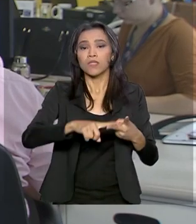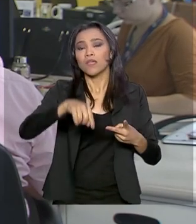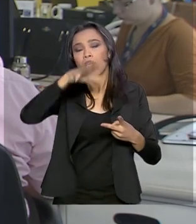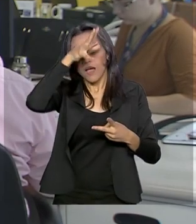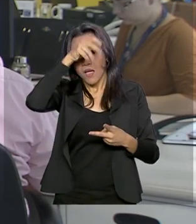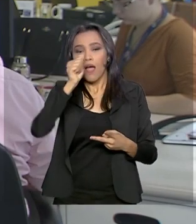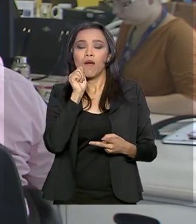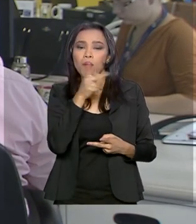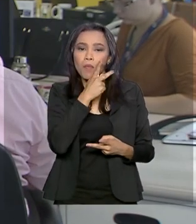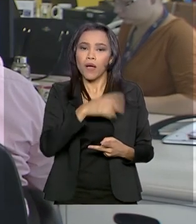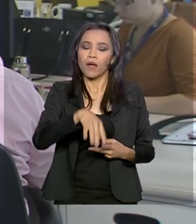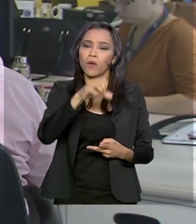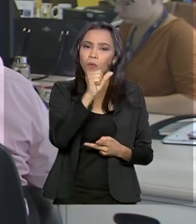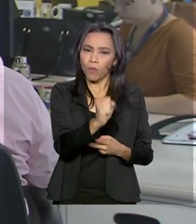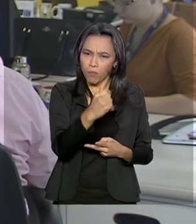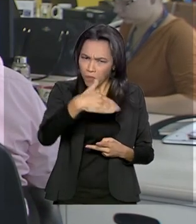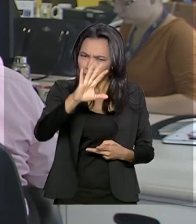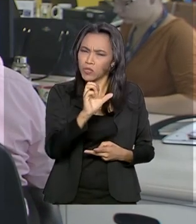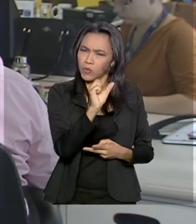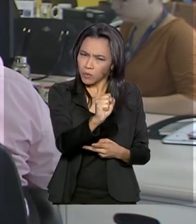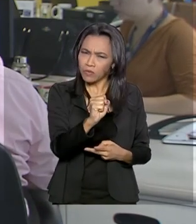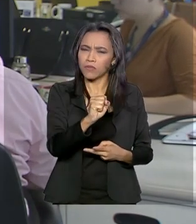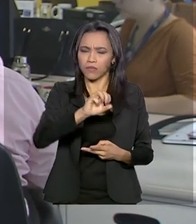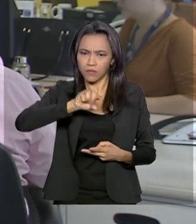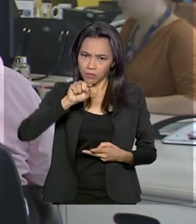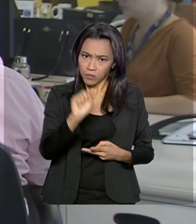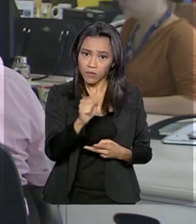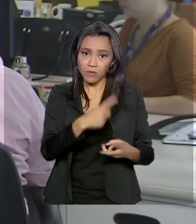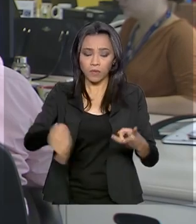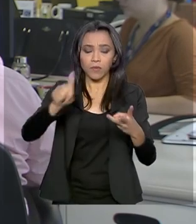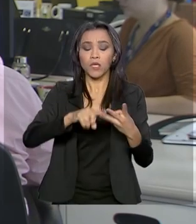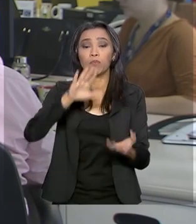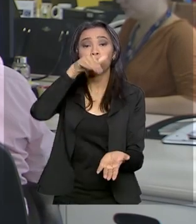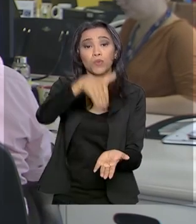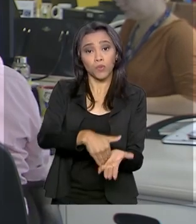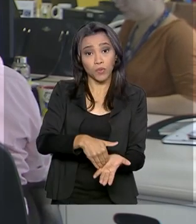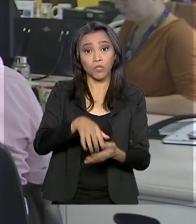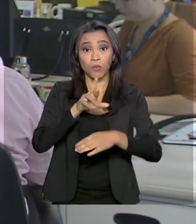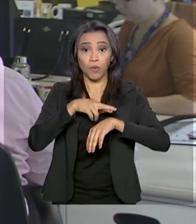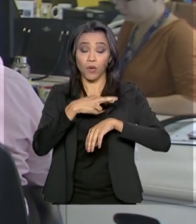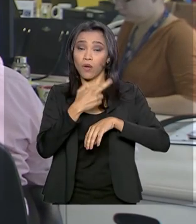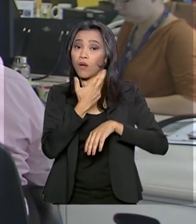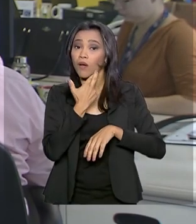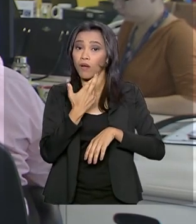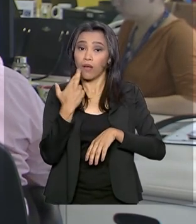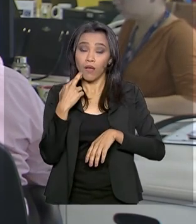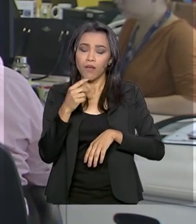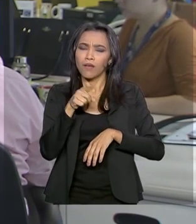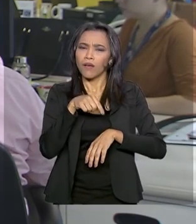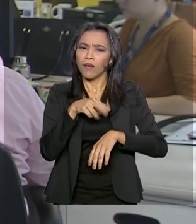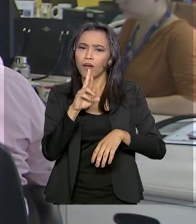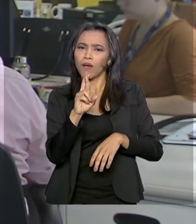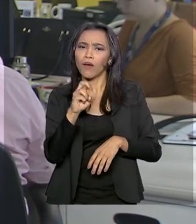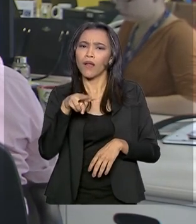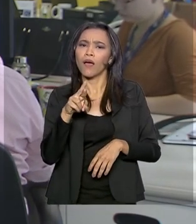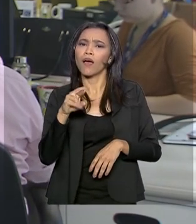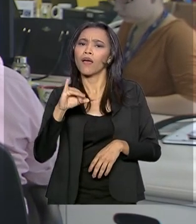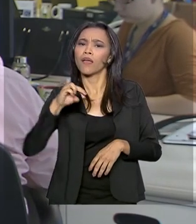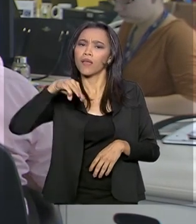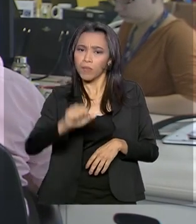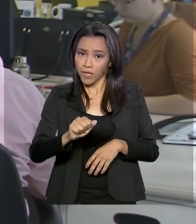845.731. E, por último, Roraima, com uma população de 605